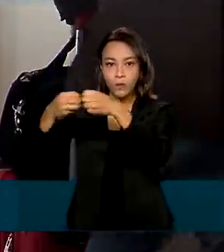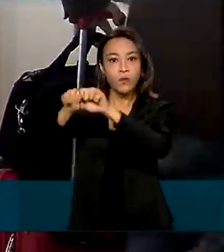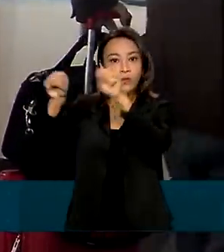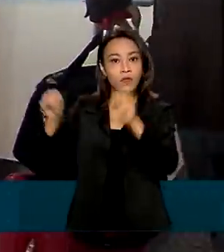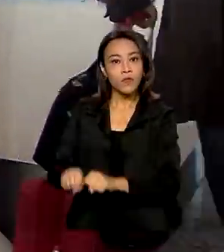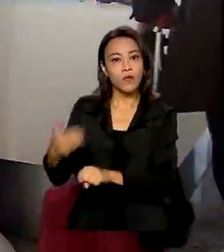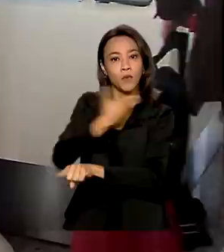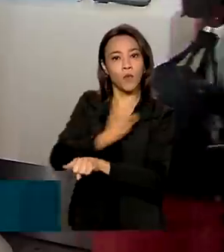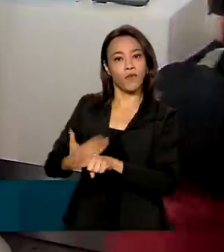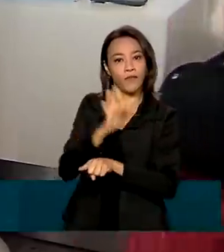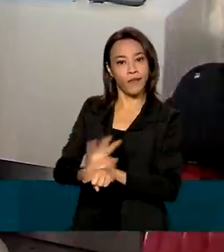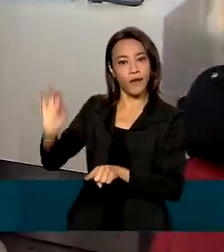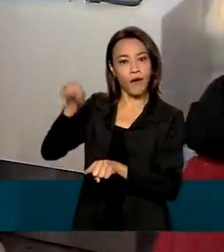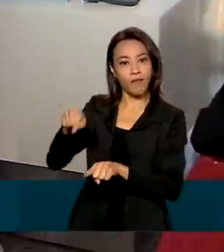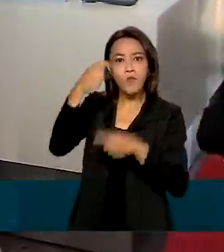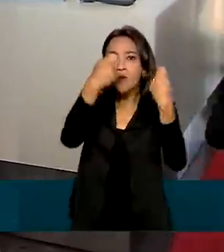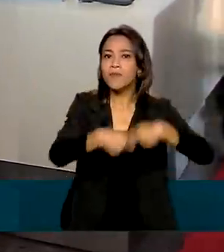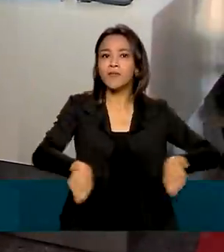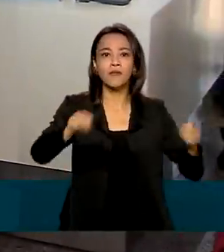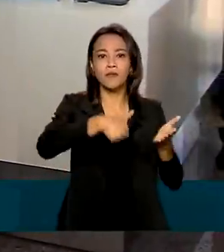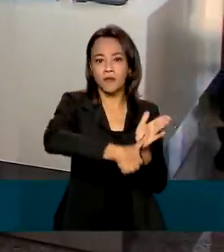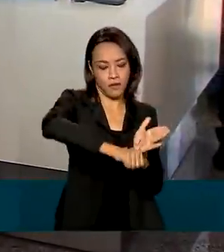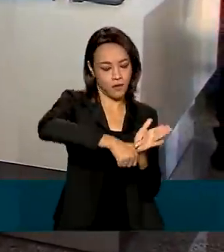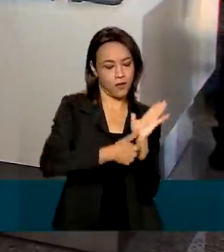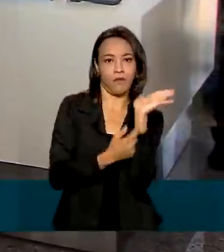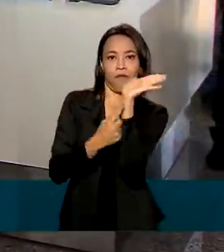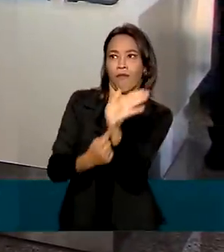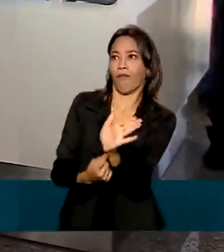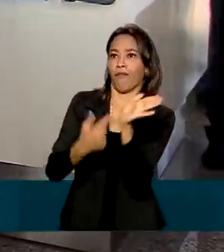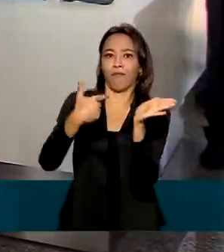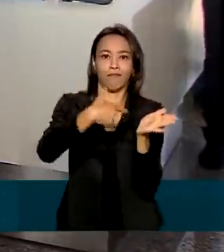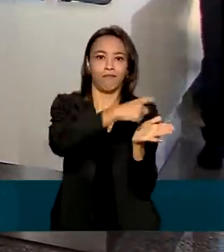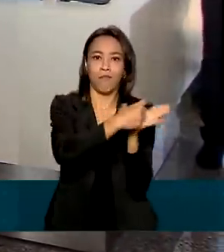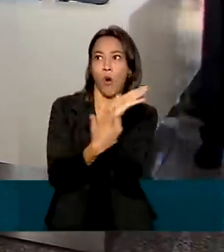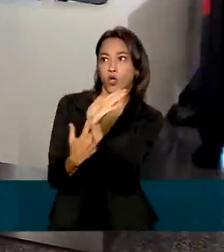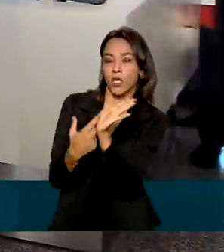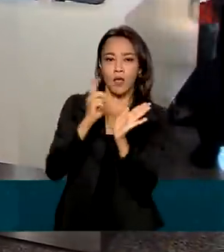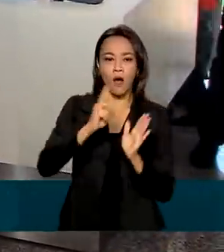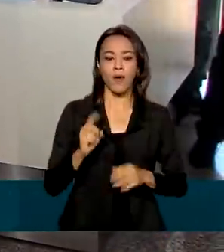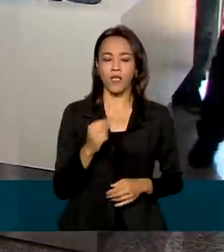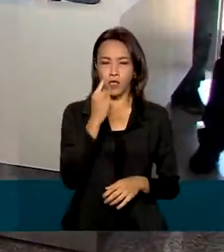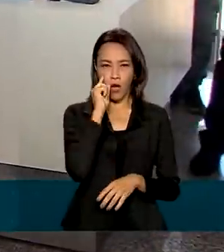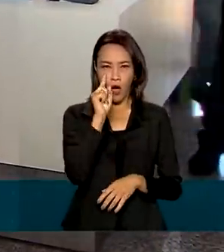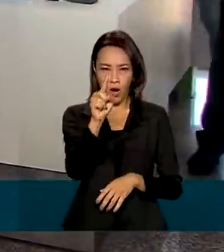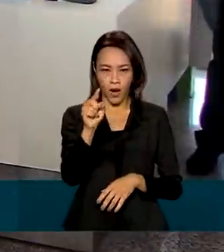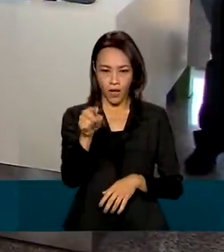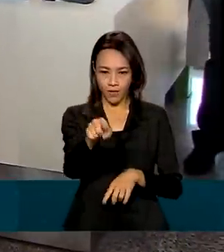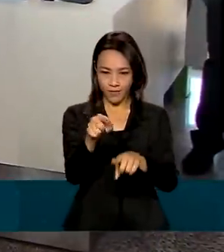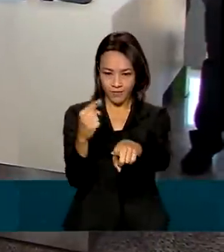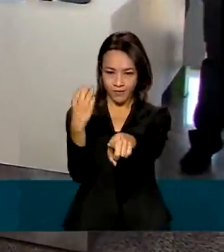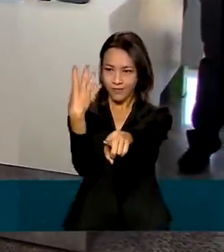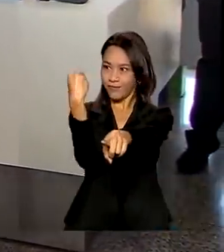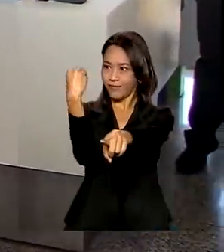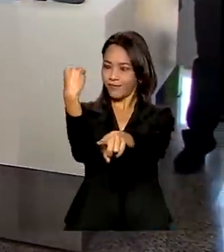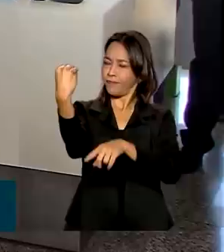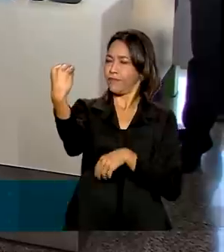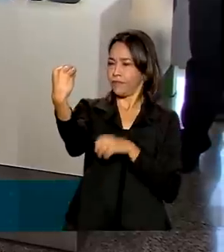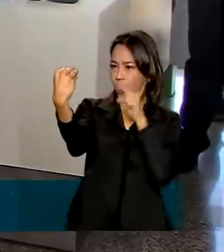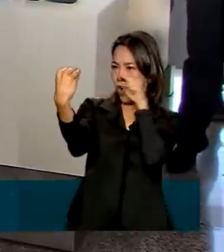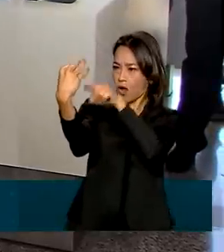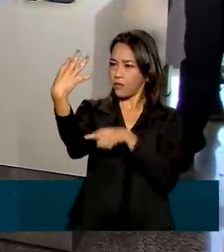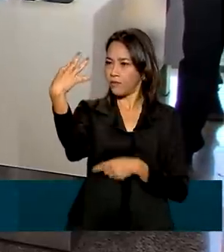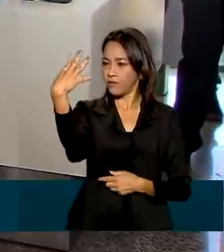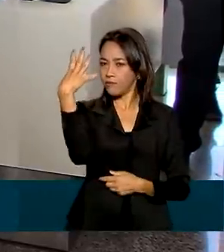o cadastro, o passageiro não precisa mais do documento na hora de fazer o embarque. É só olhar para aquela tela e pronto. Imediatamente,